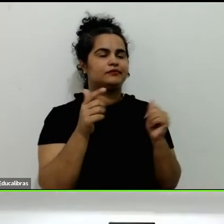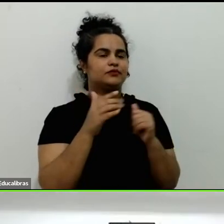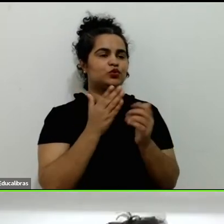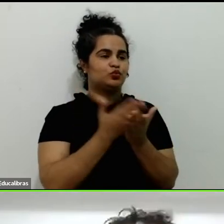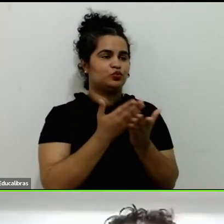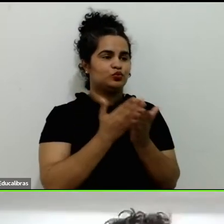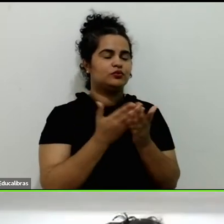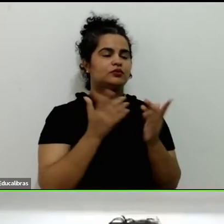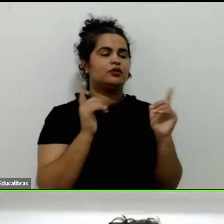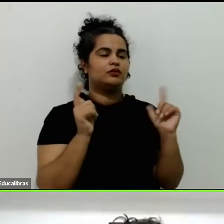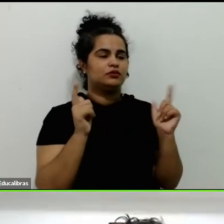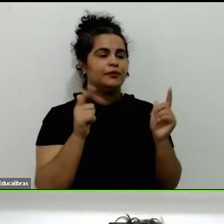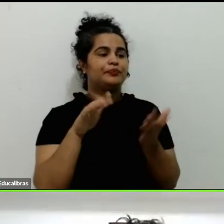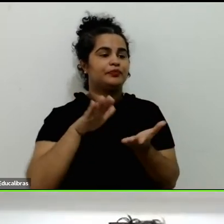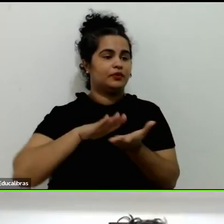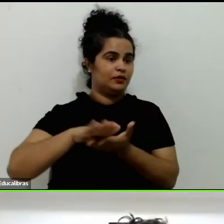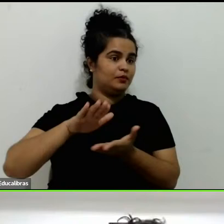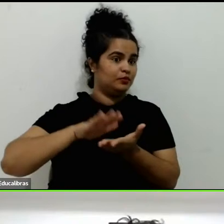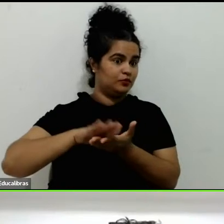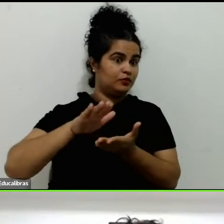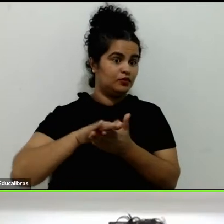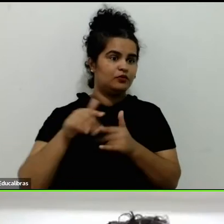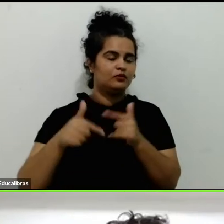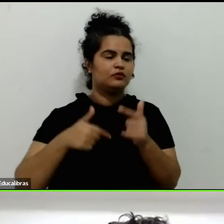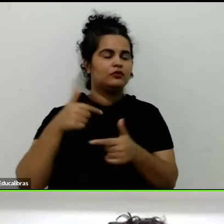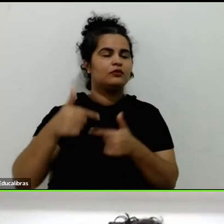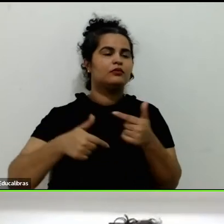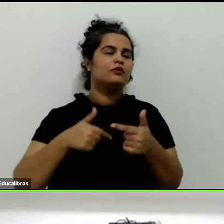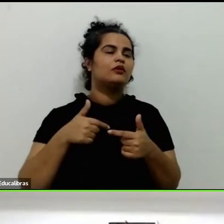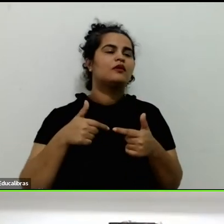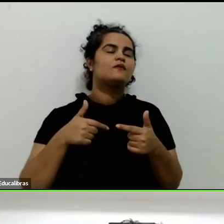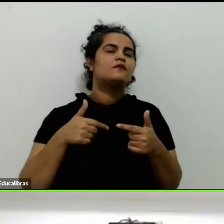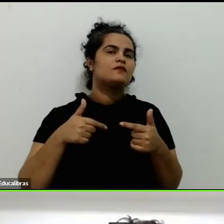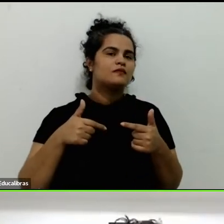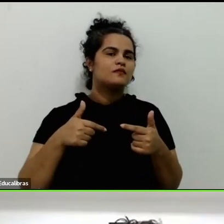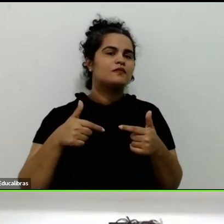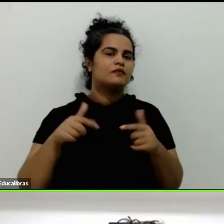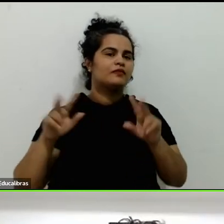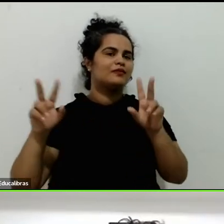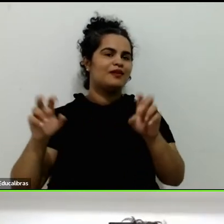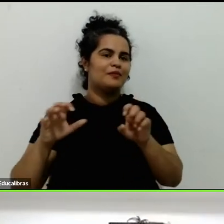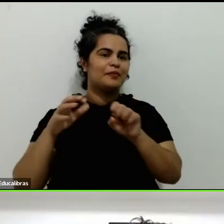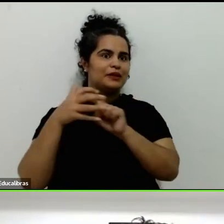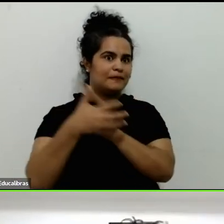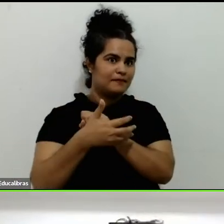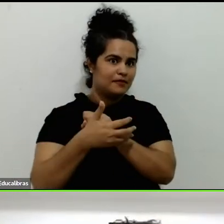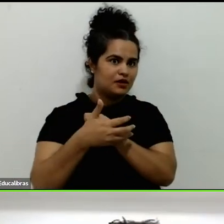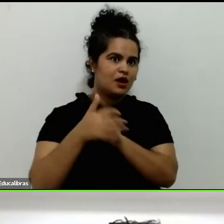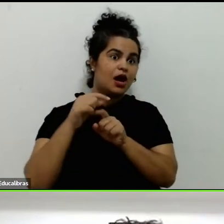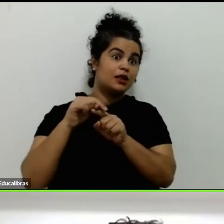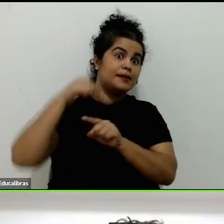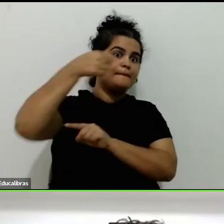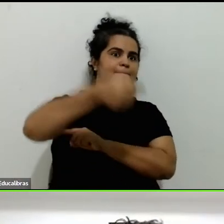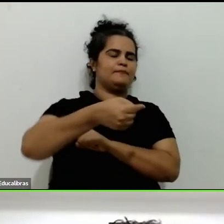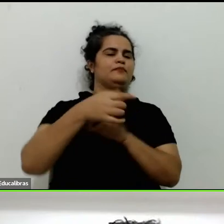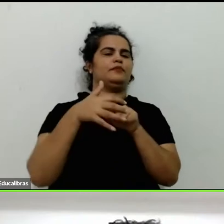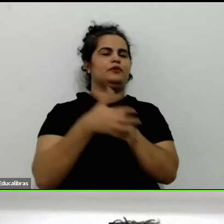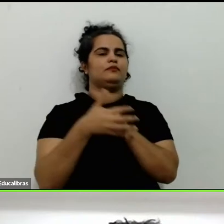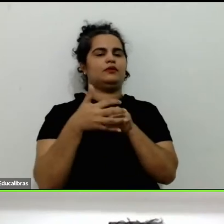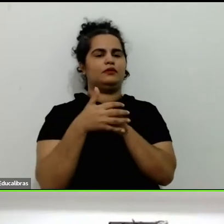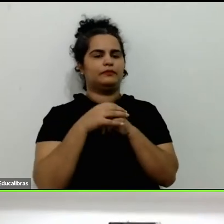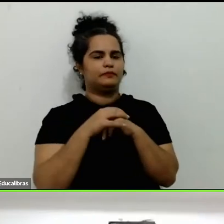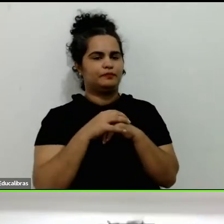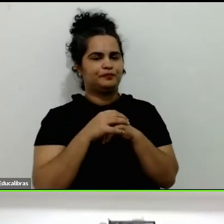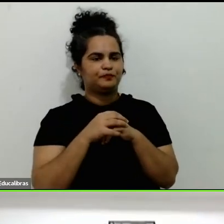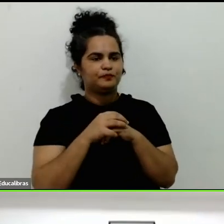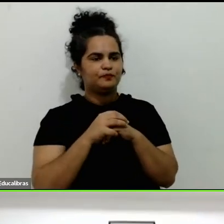work that was in relation to the pandemic and the post-pandemic in Venezuela. And, of what result